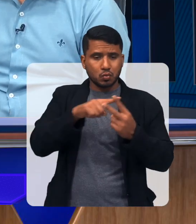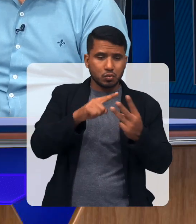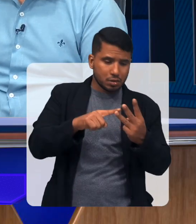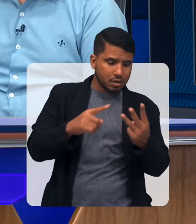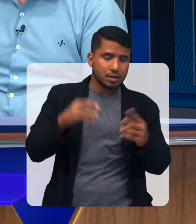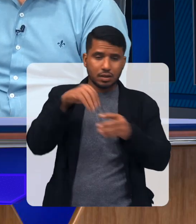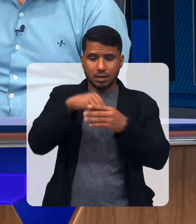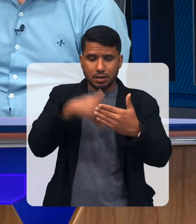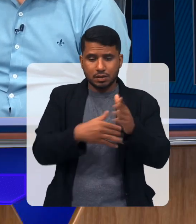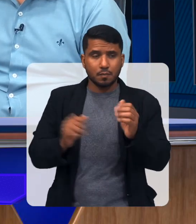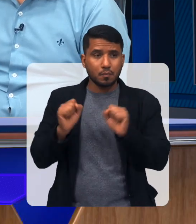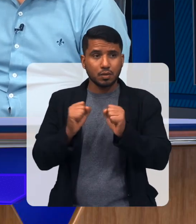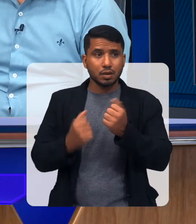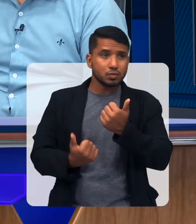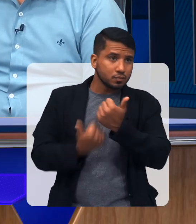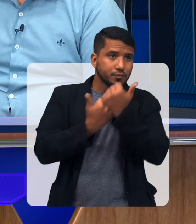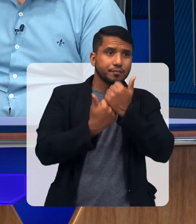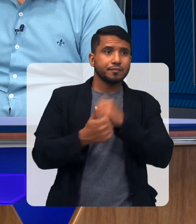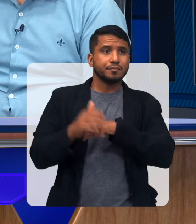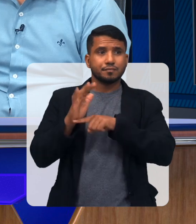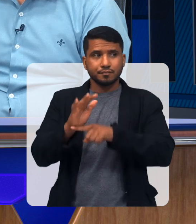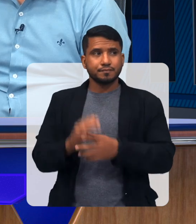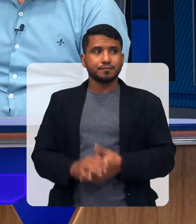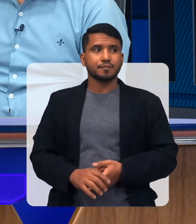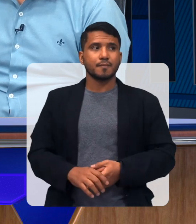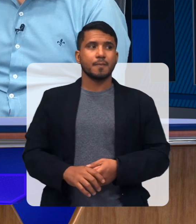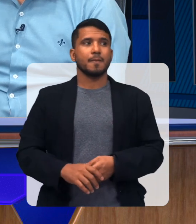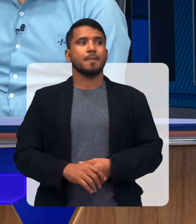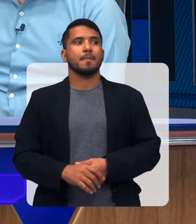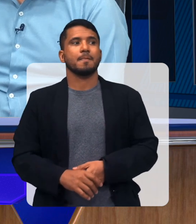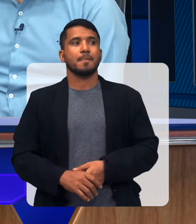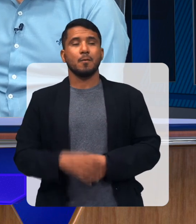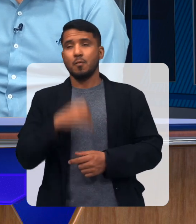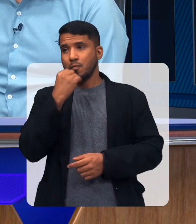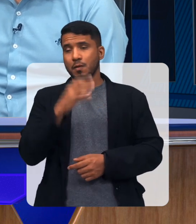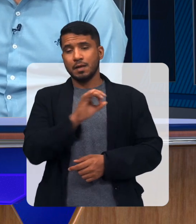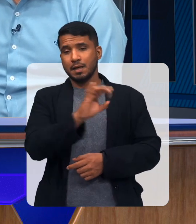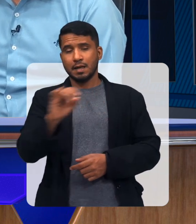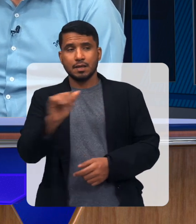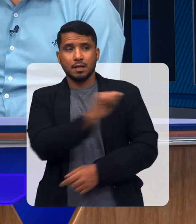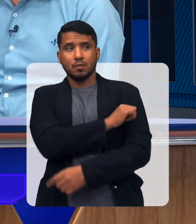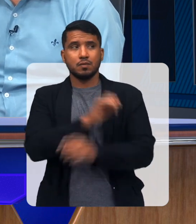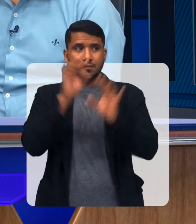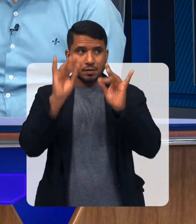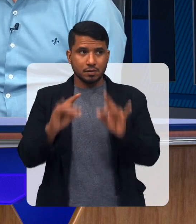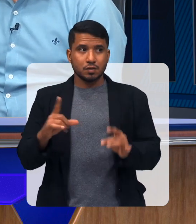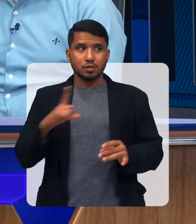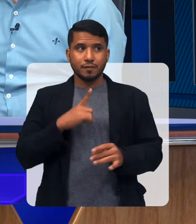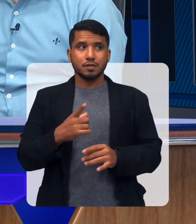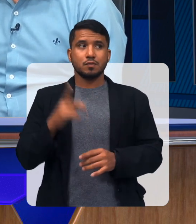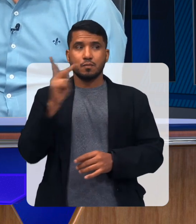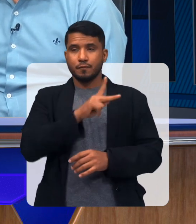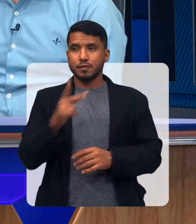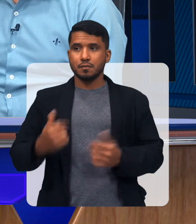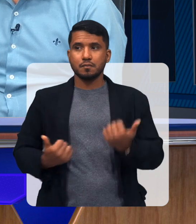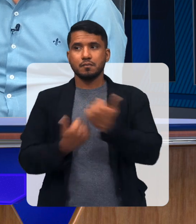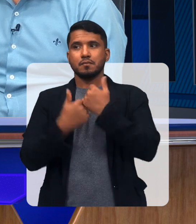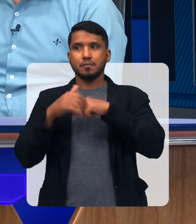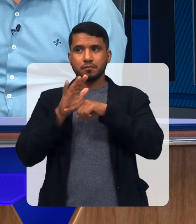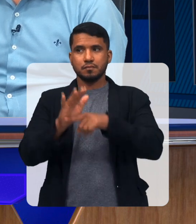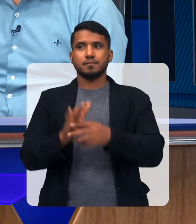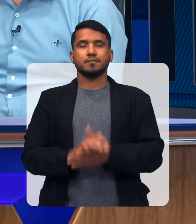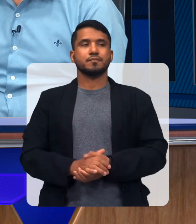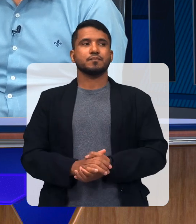ou dois É O ideal seria que... Para cada aluno especial Que tivesse um... Um professor